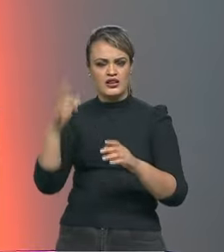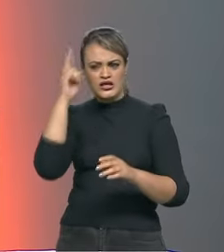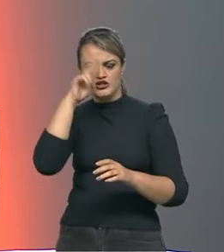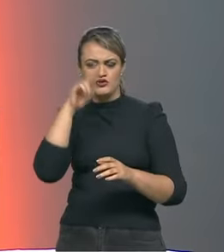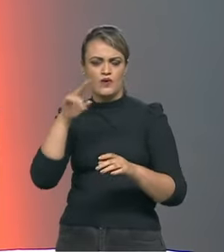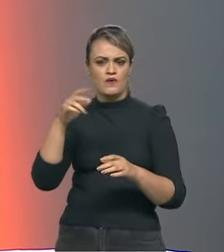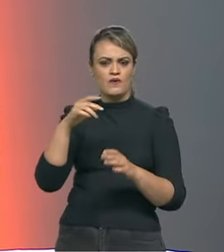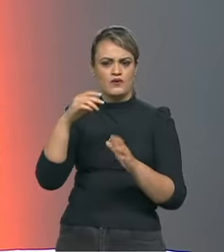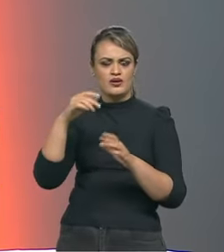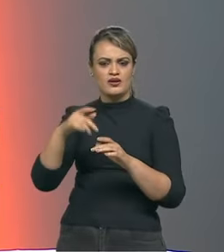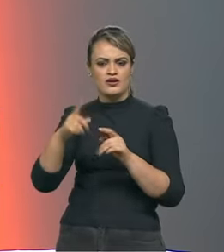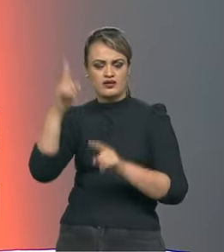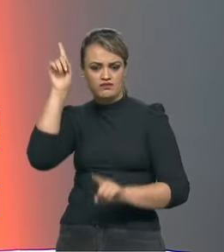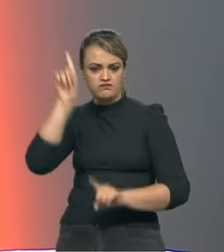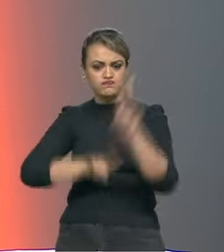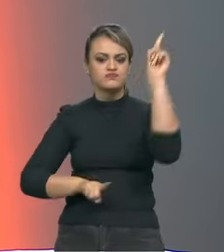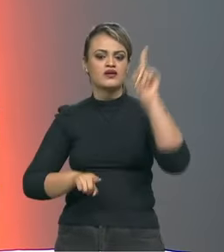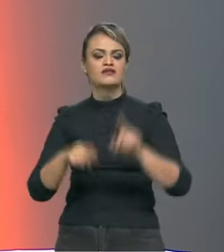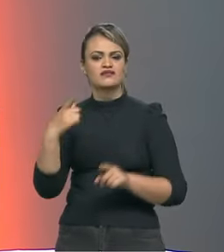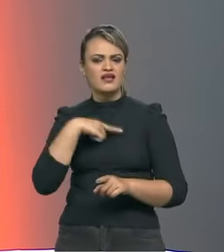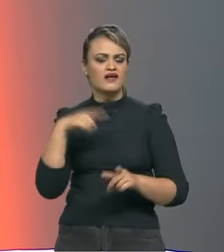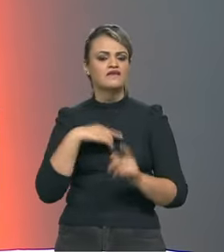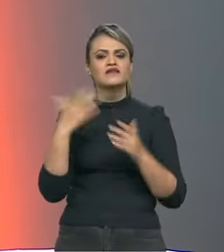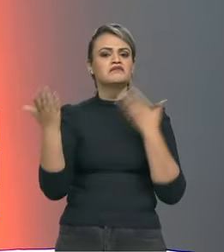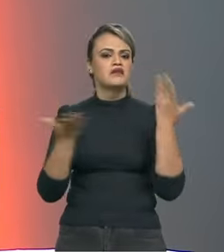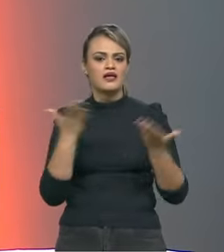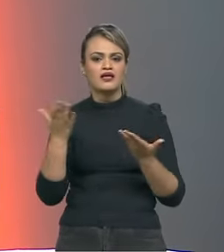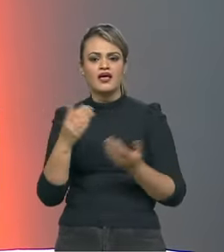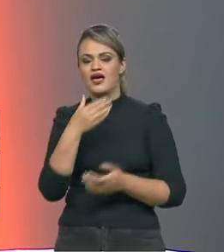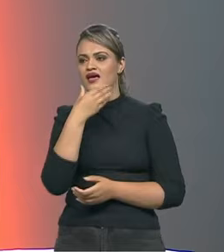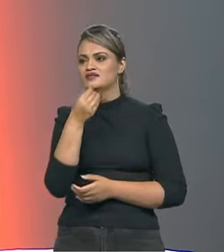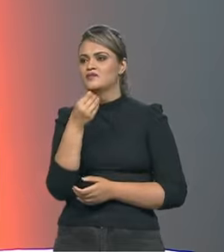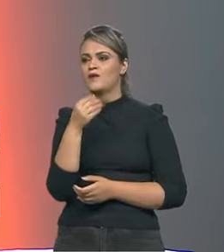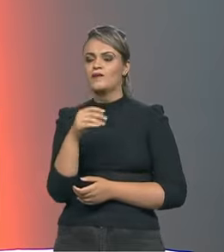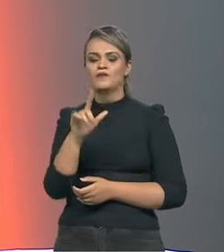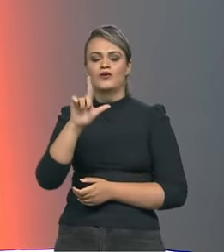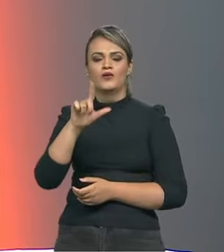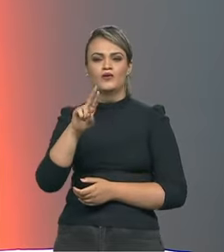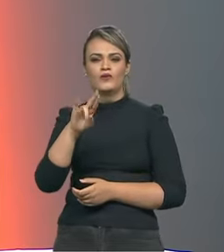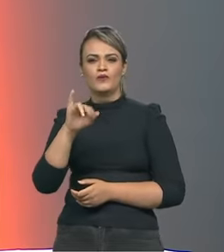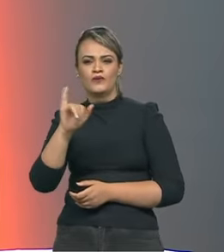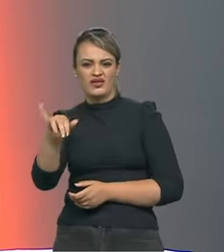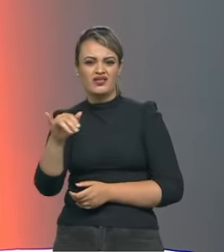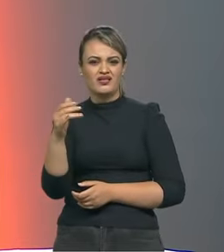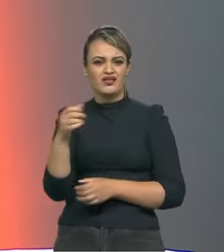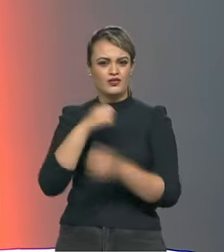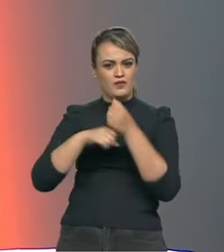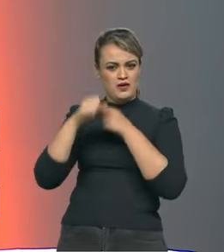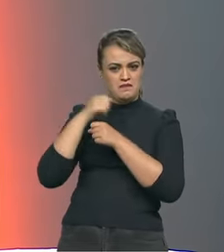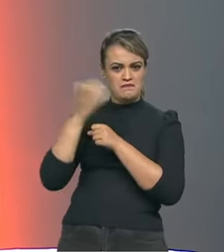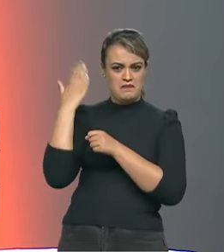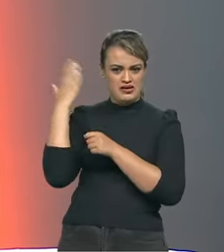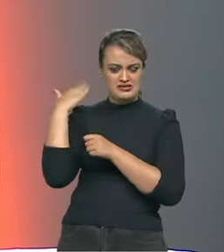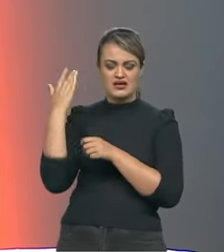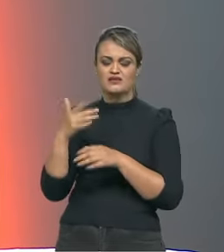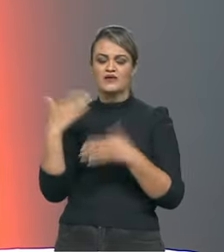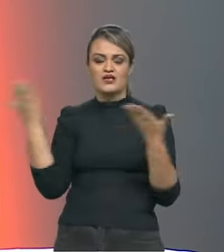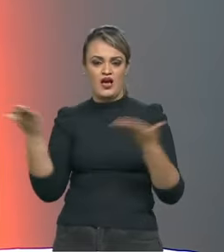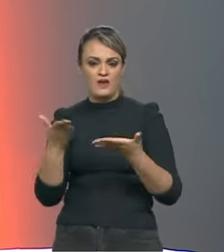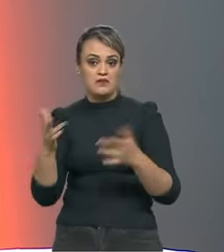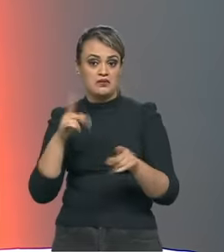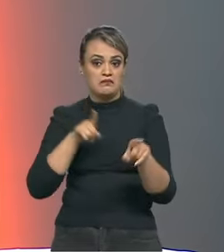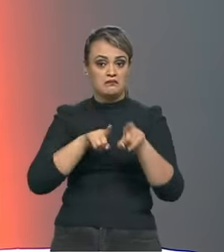impensáveis, principalmente sendo batidos pelo Lewis Hamilton, tanto na temporada passada como na atual temporada. Mas